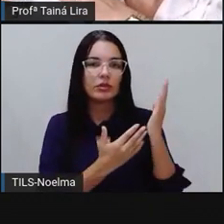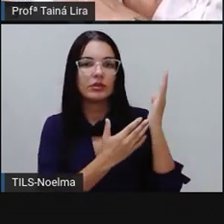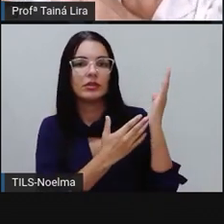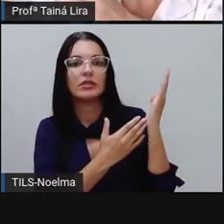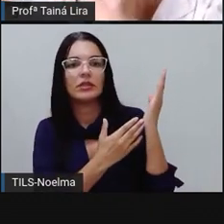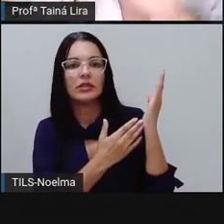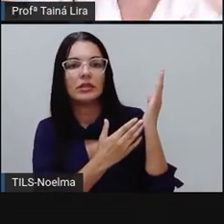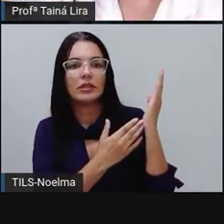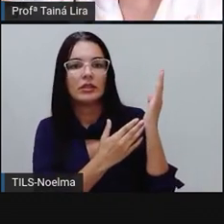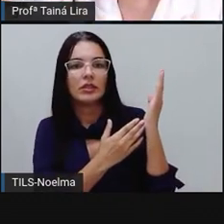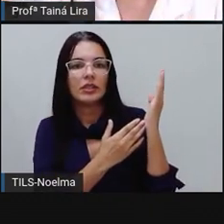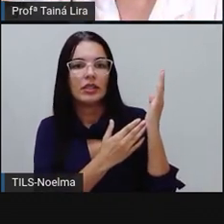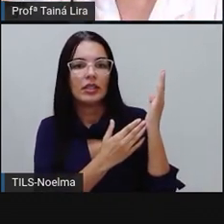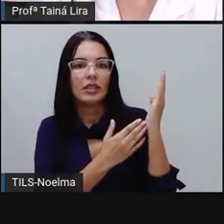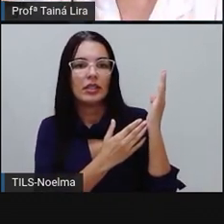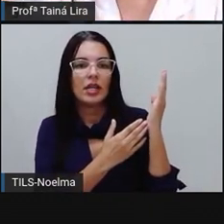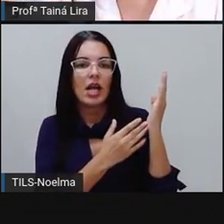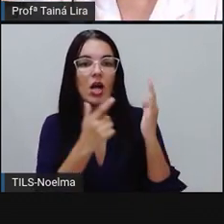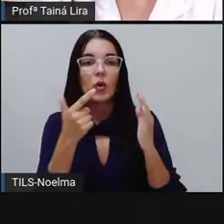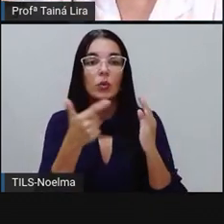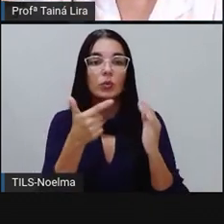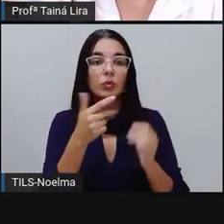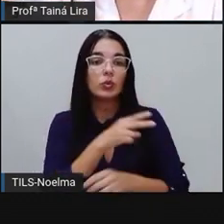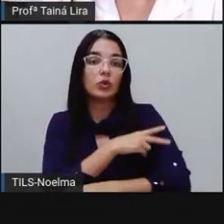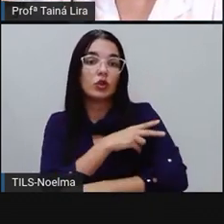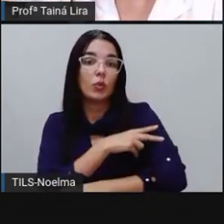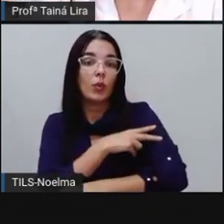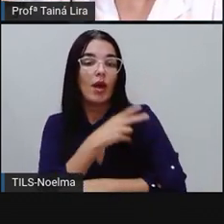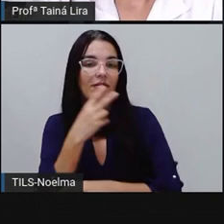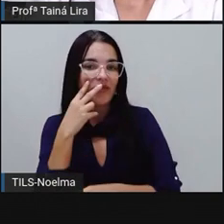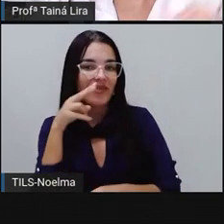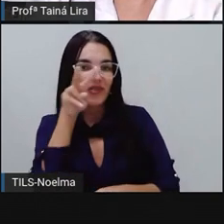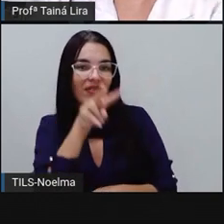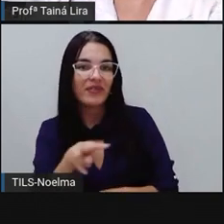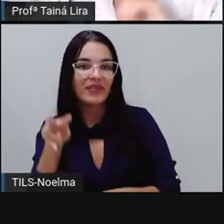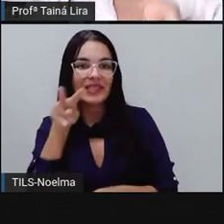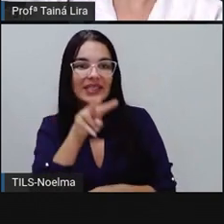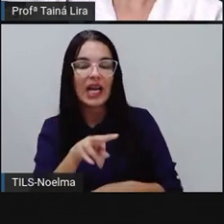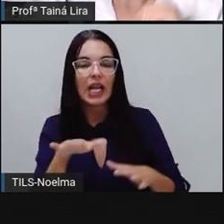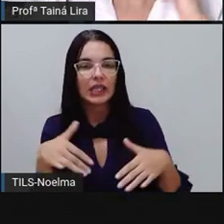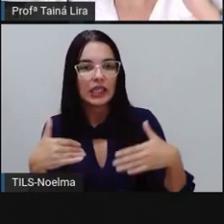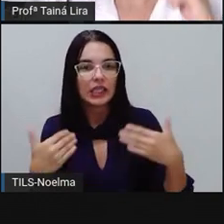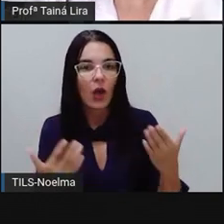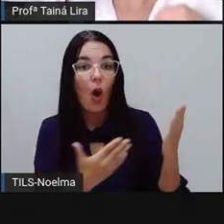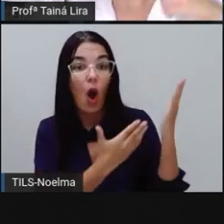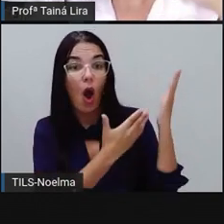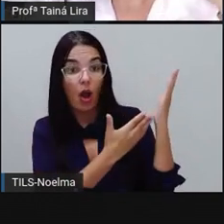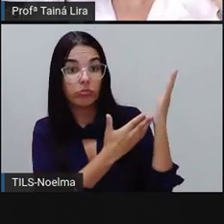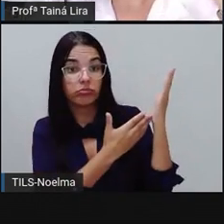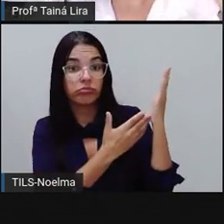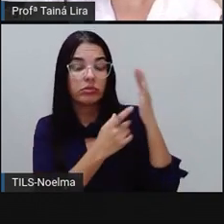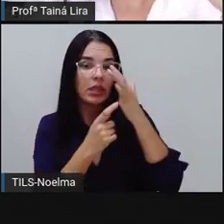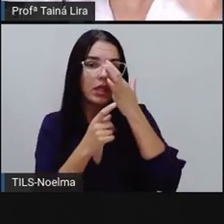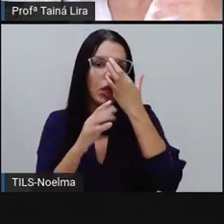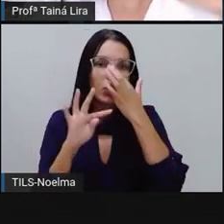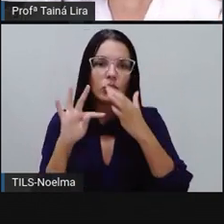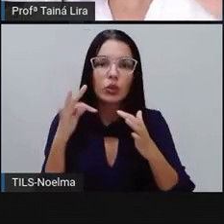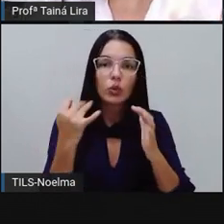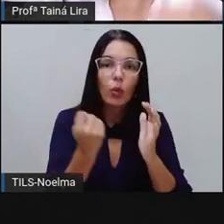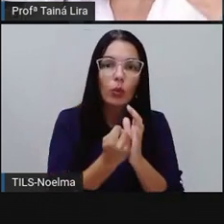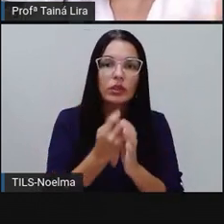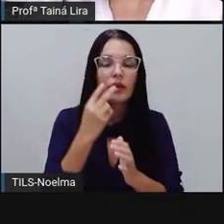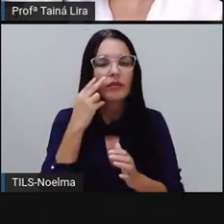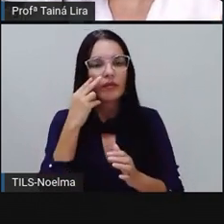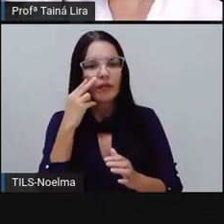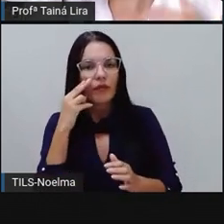Aqui tá, aí o segundo ano visualizou bem, não visualizou? Pronto, ó. Então, toda vez que vocês virem aí